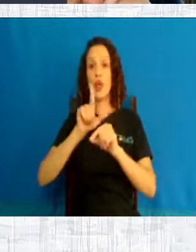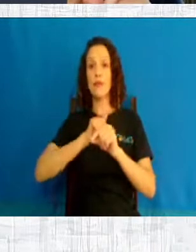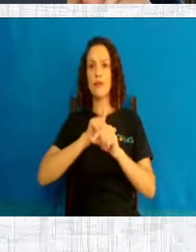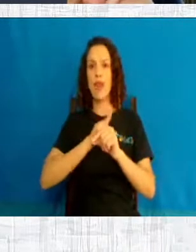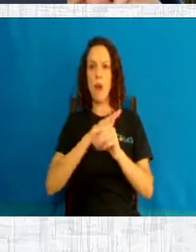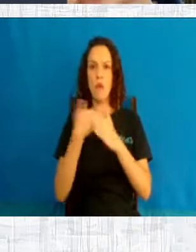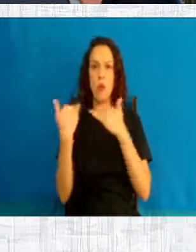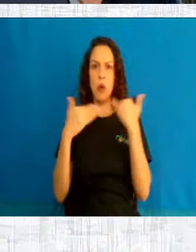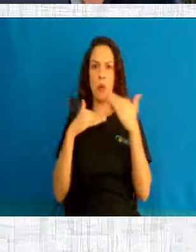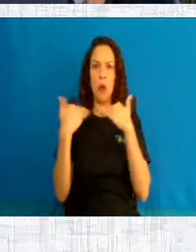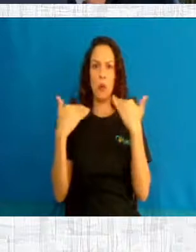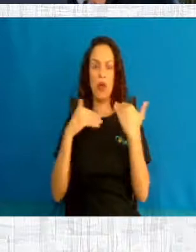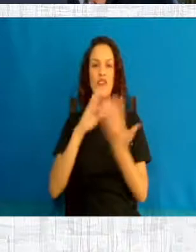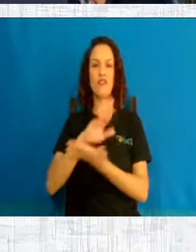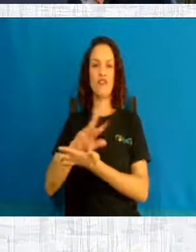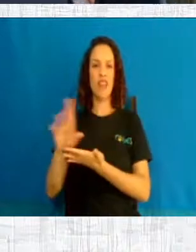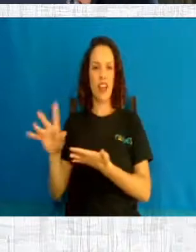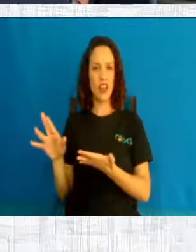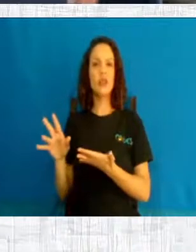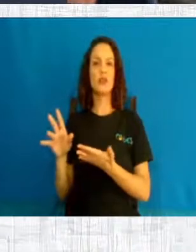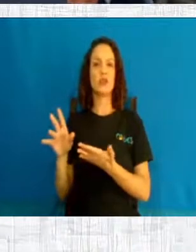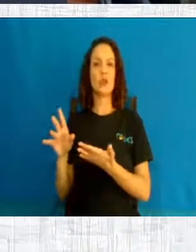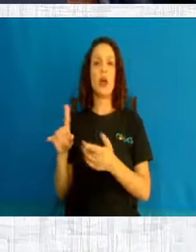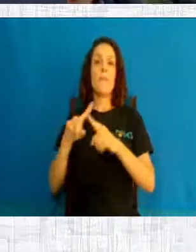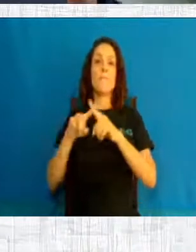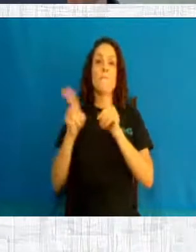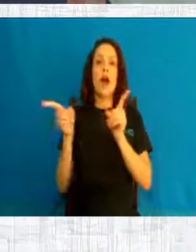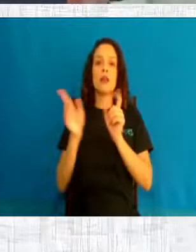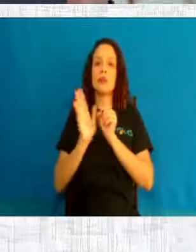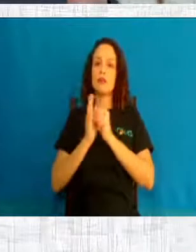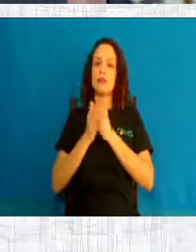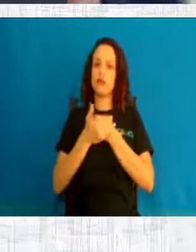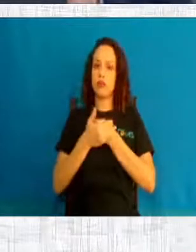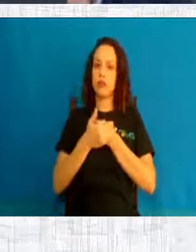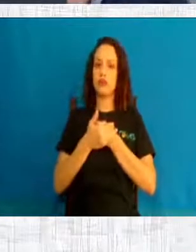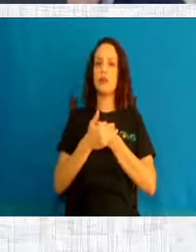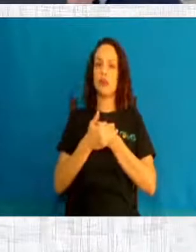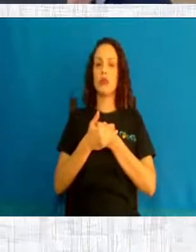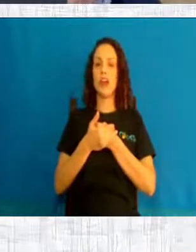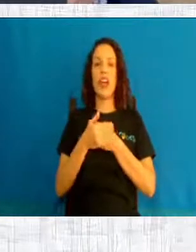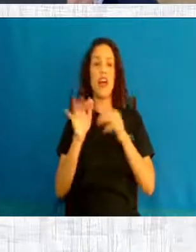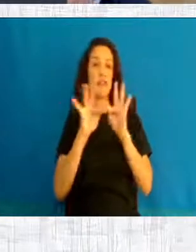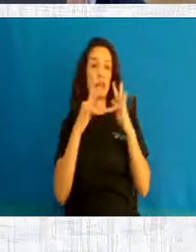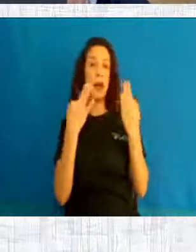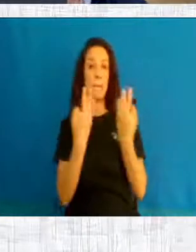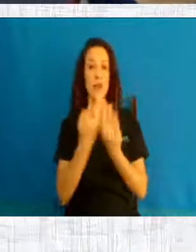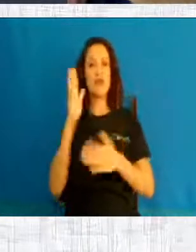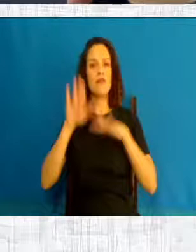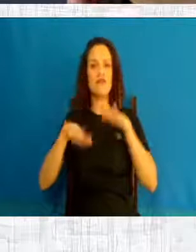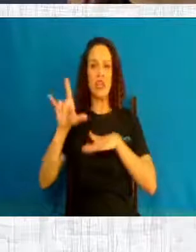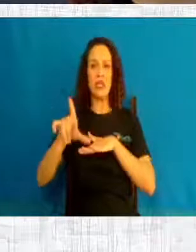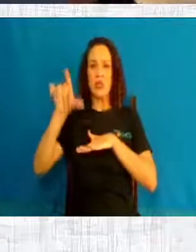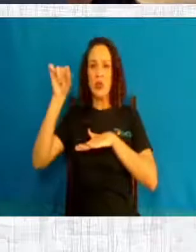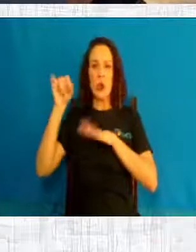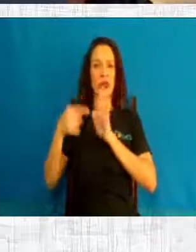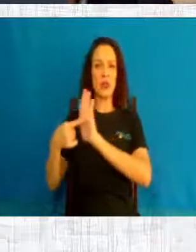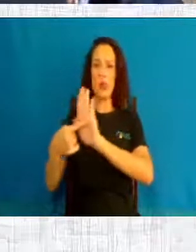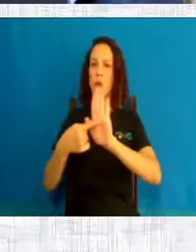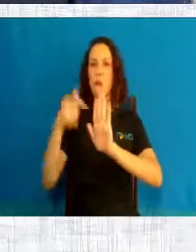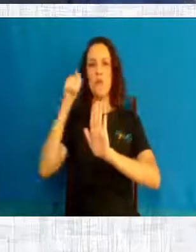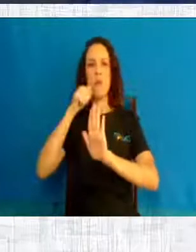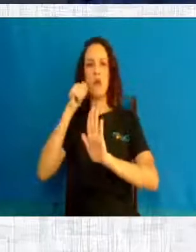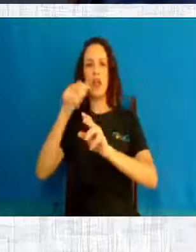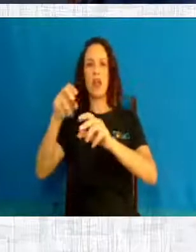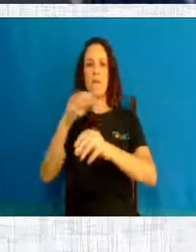mascarados, e a própria família prefere que no atestado de óbito não consiga que a morte foi por aborto, para não ser